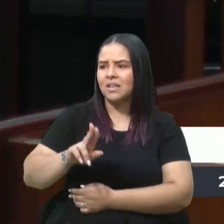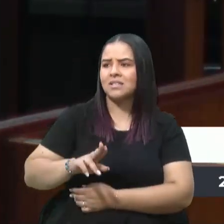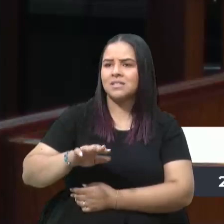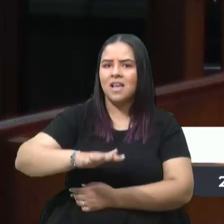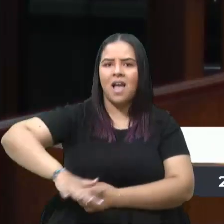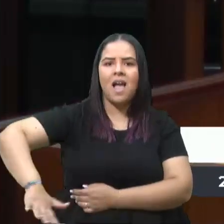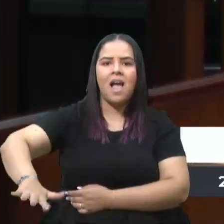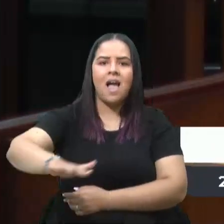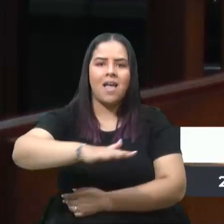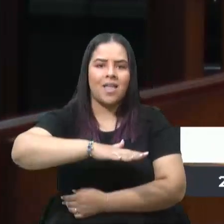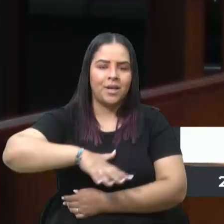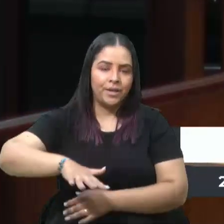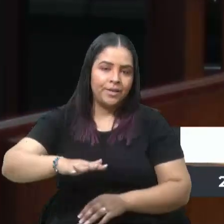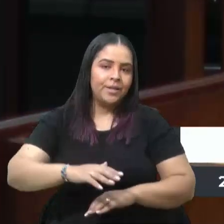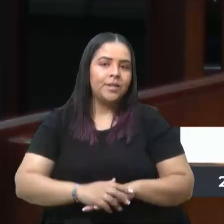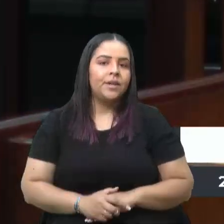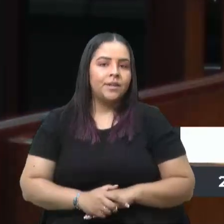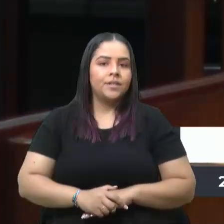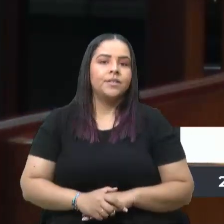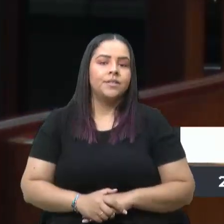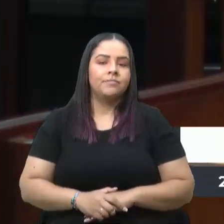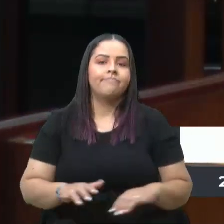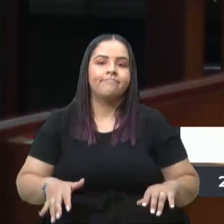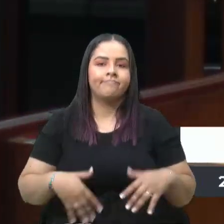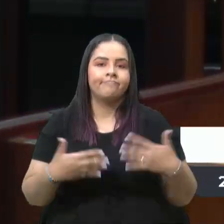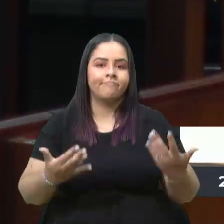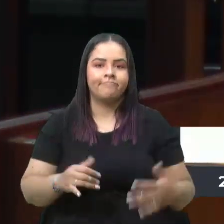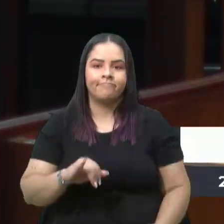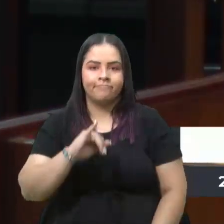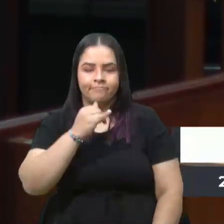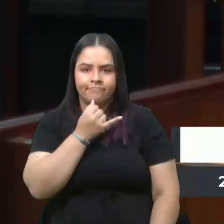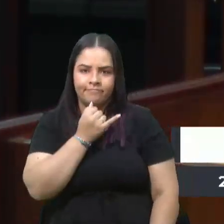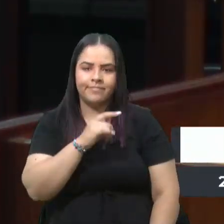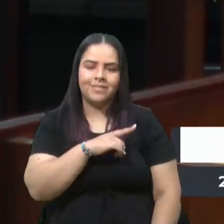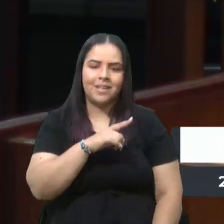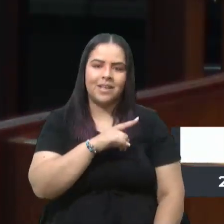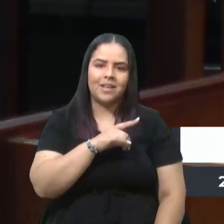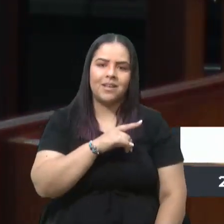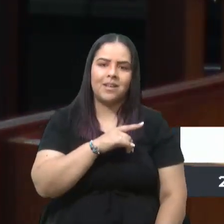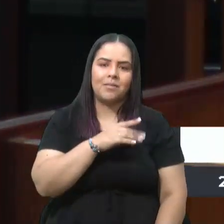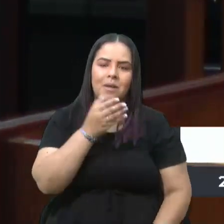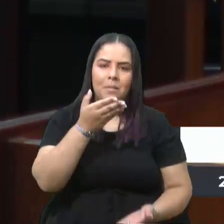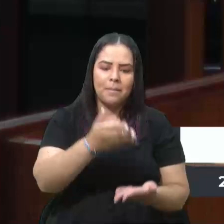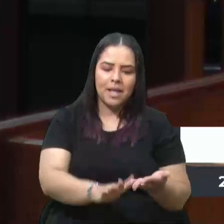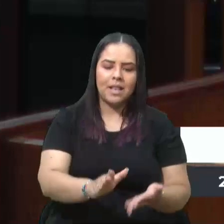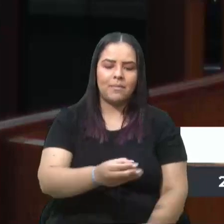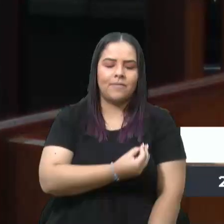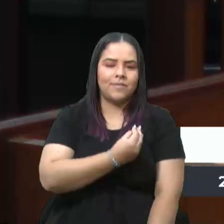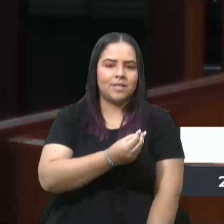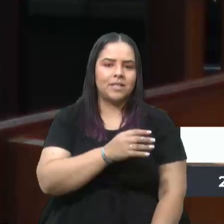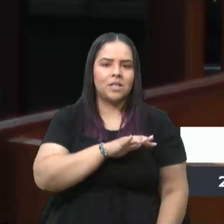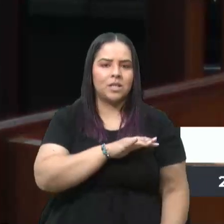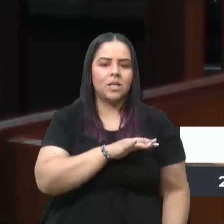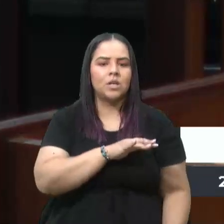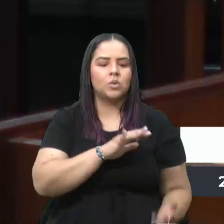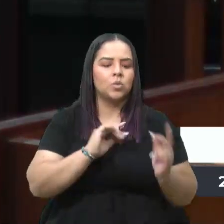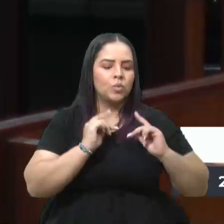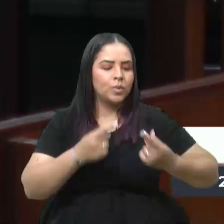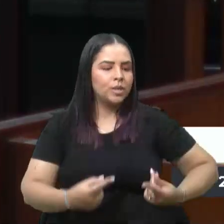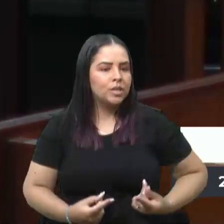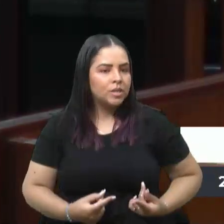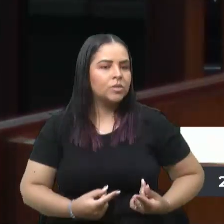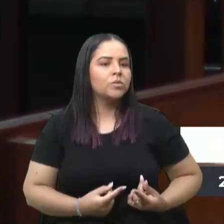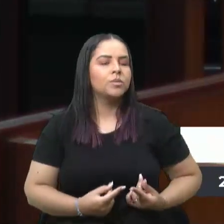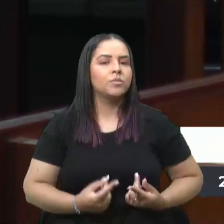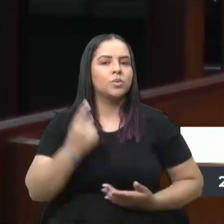públicos. Constituindo, infelizmente, uma perda para a vida humana, para a expressão política e